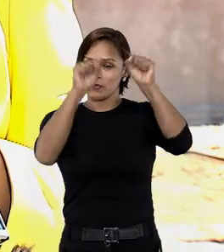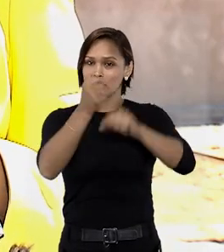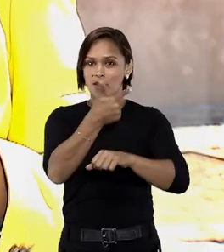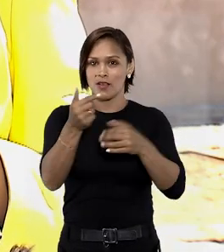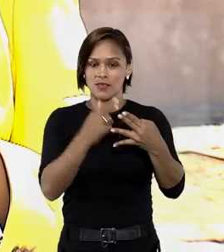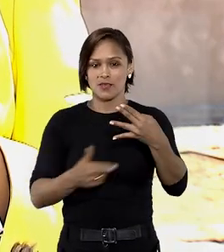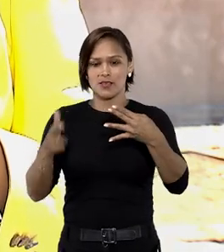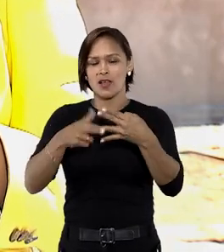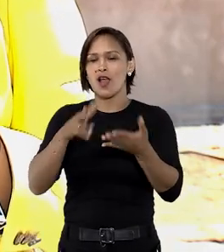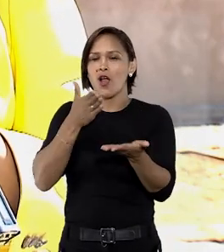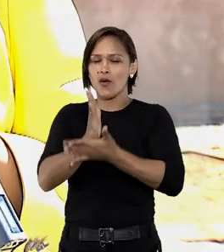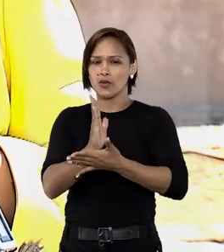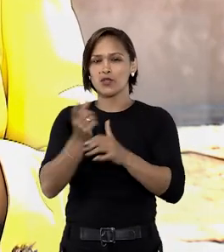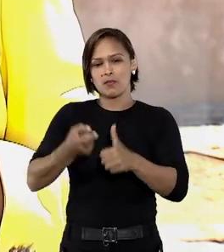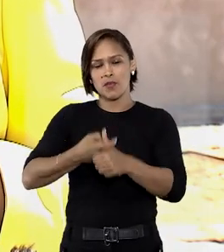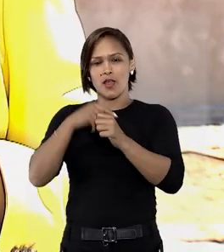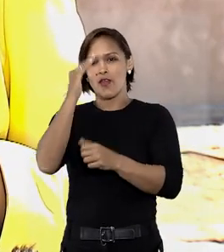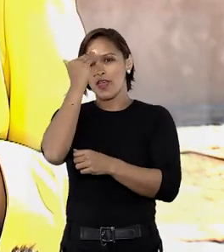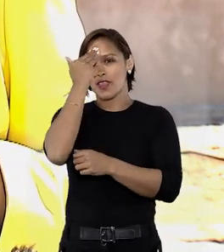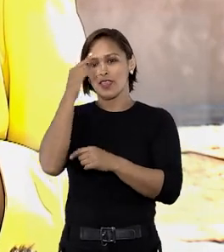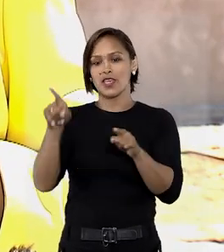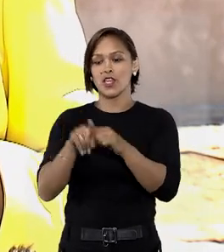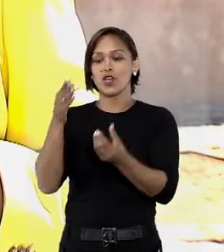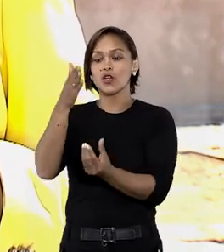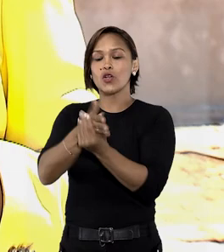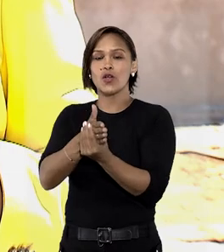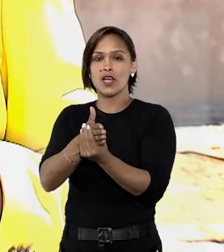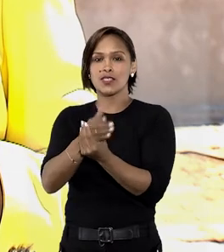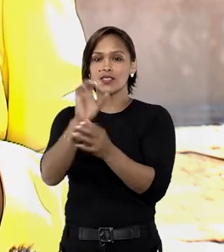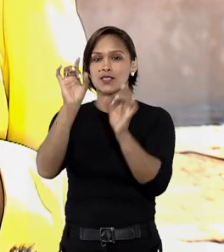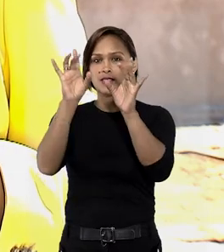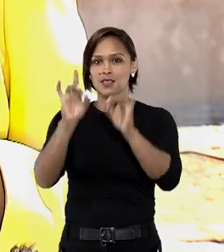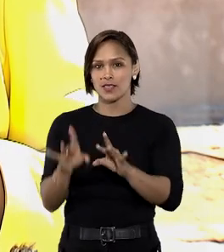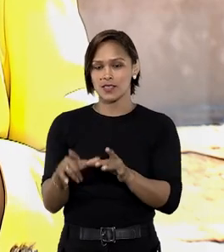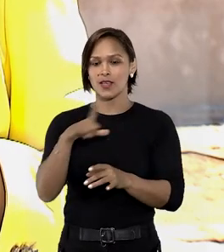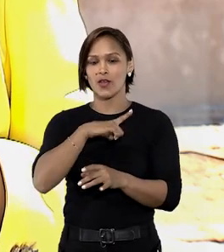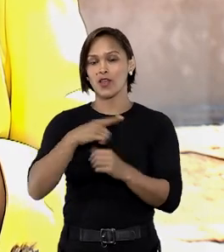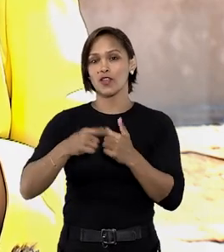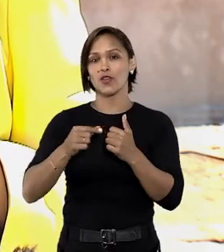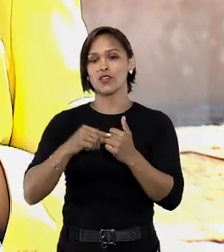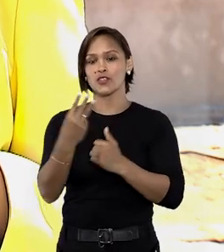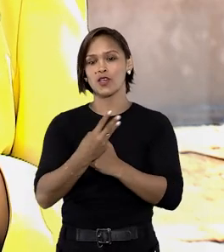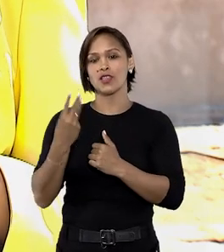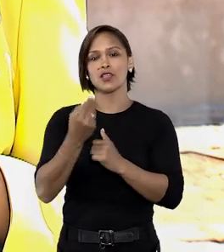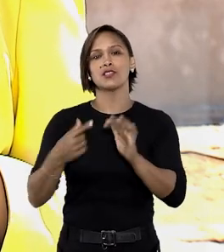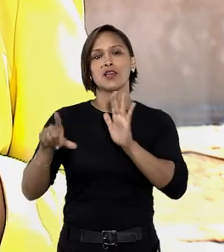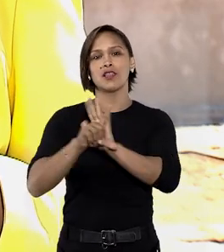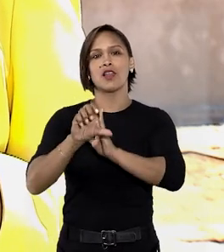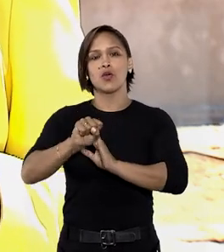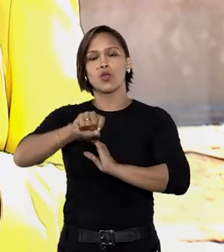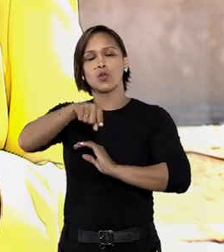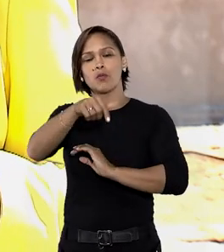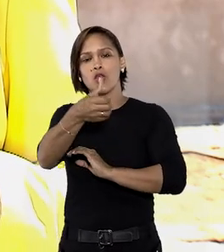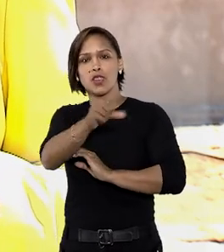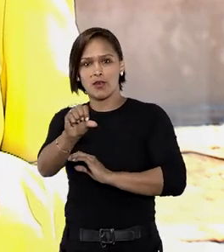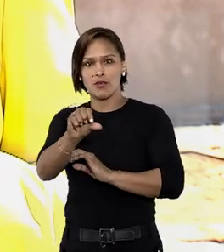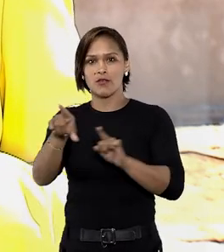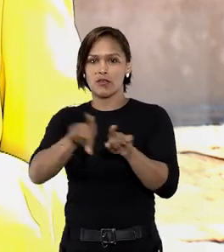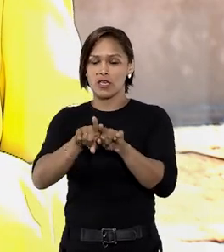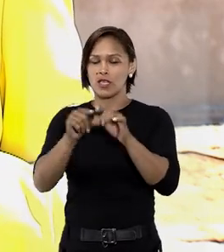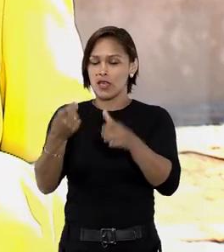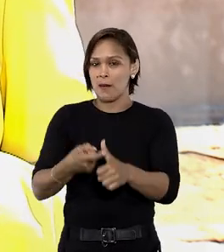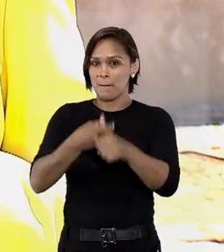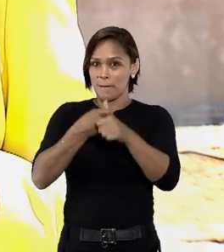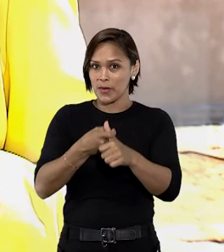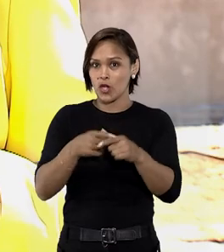autorizou a penhora entendendo que o caso se enquadrava na exceção prevista no artigo 3º da Lei nº 8.009, que prevê a